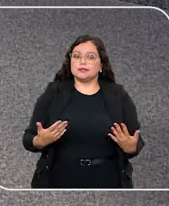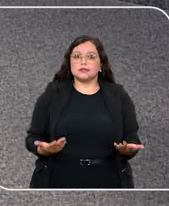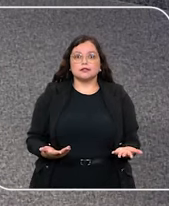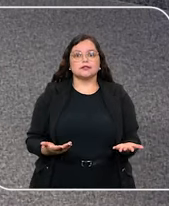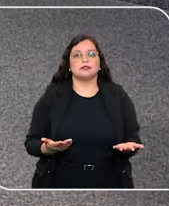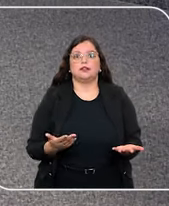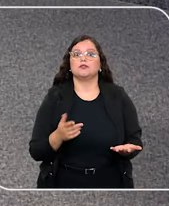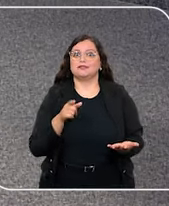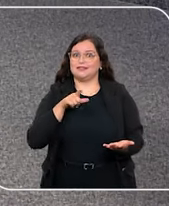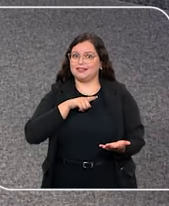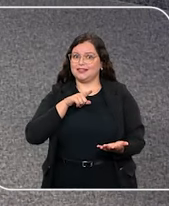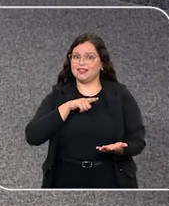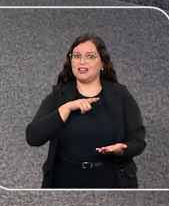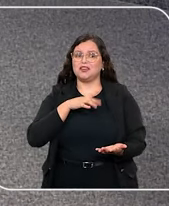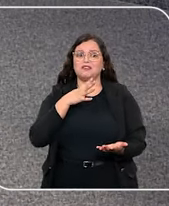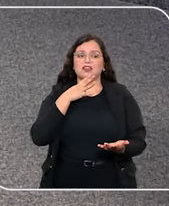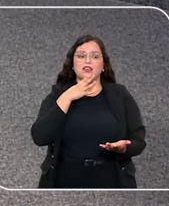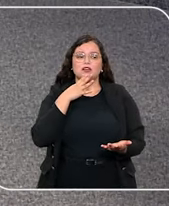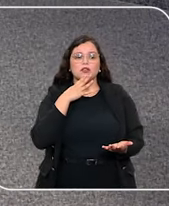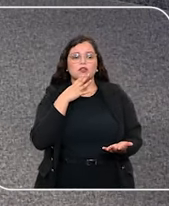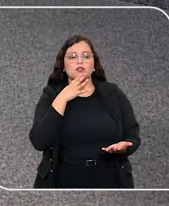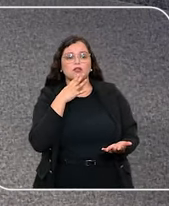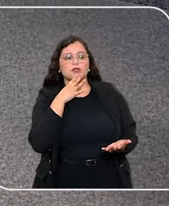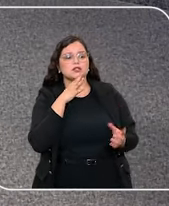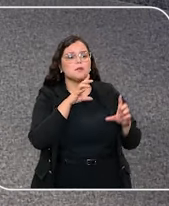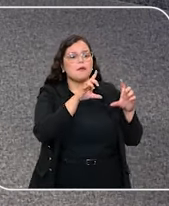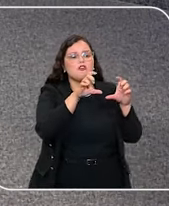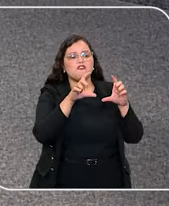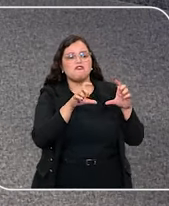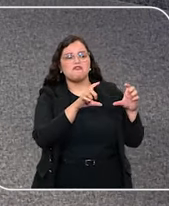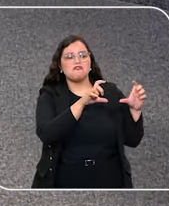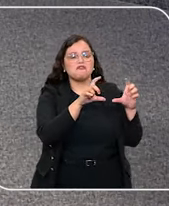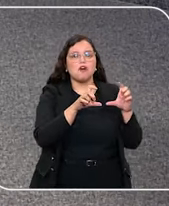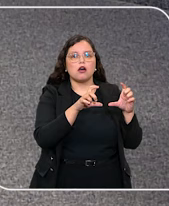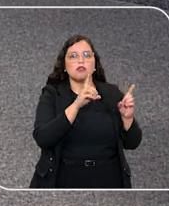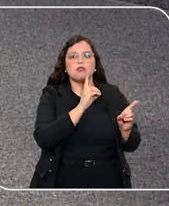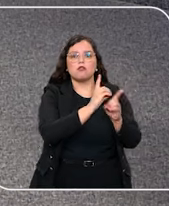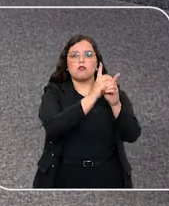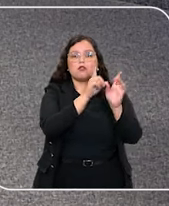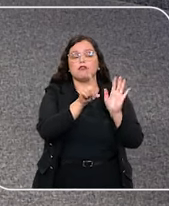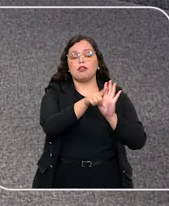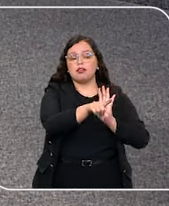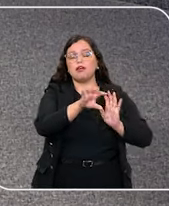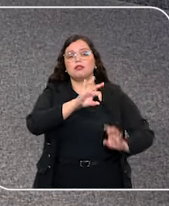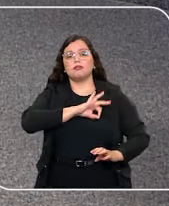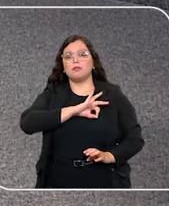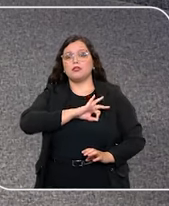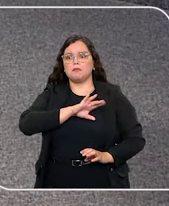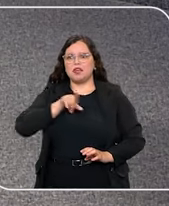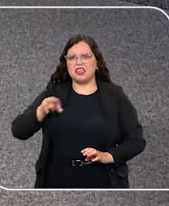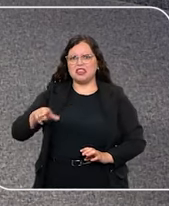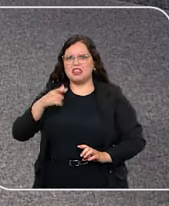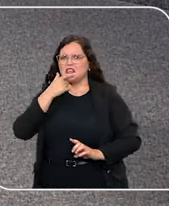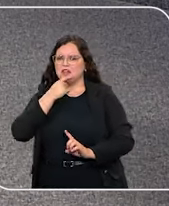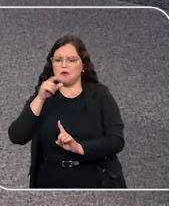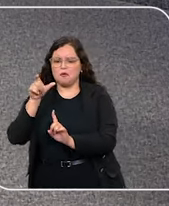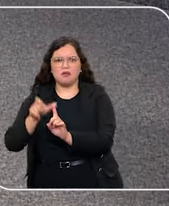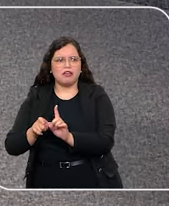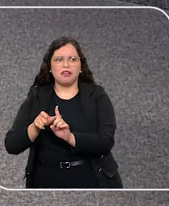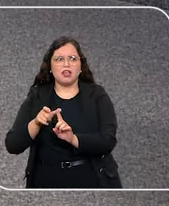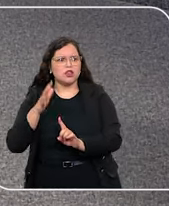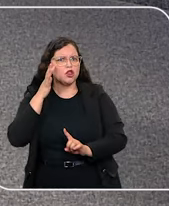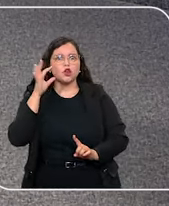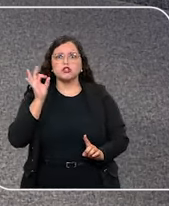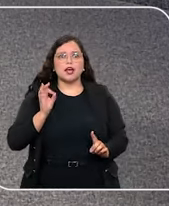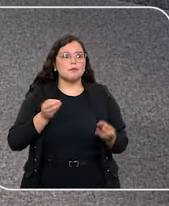E isso com base em reconhecimentos falhos a partir de fotos dele encontradas na delegacia e que ele não tem a menor ideia como foram